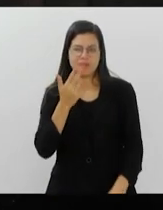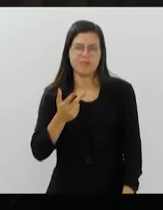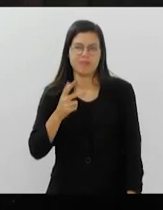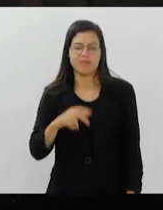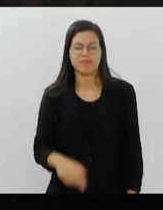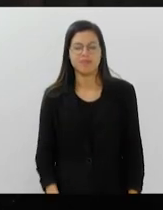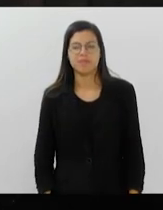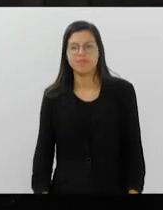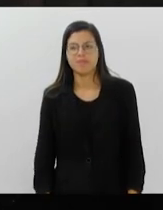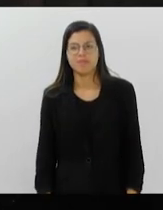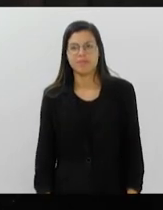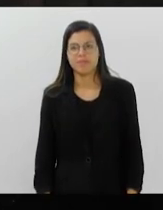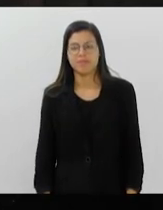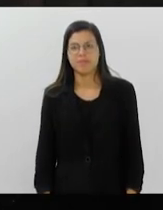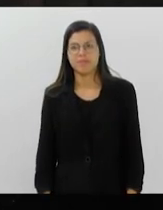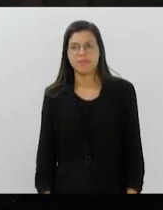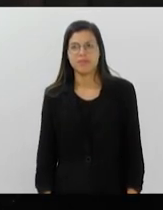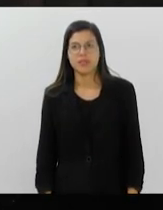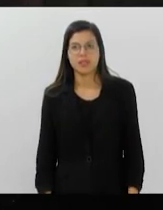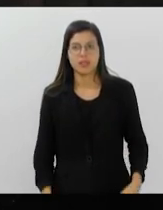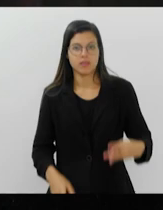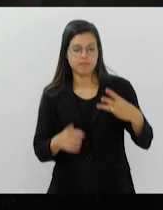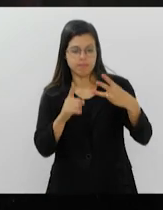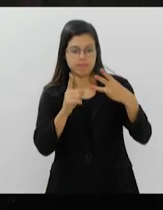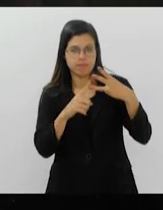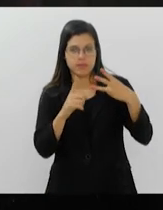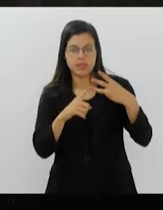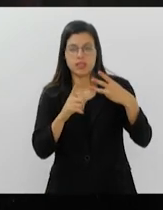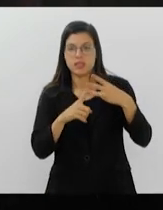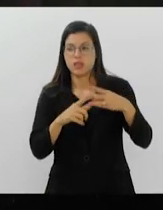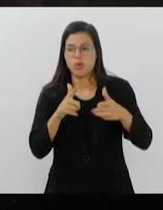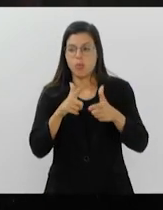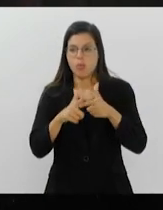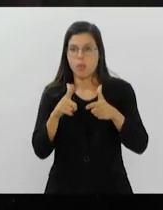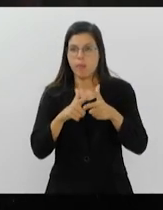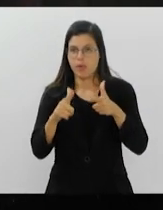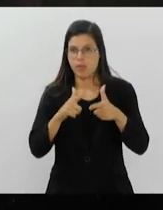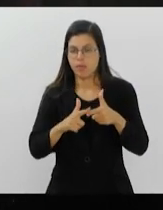E, um terceiro imenso problema.